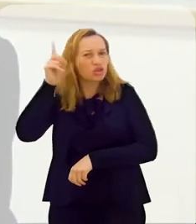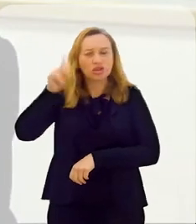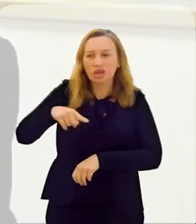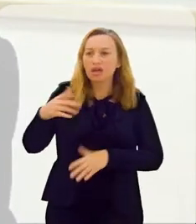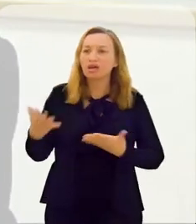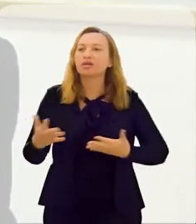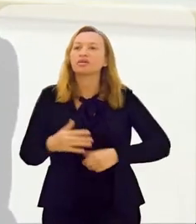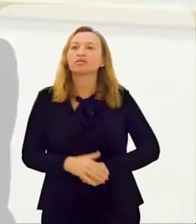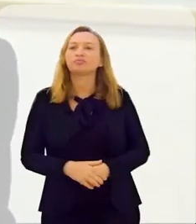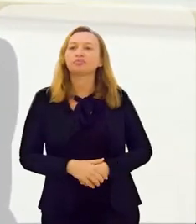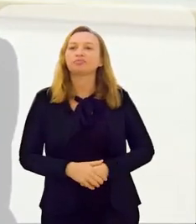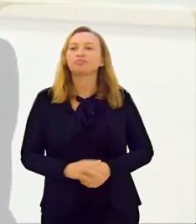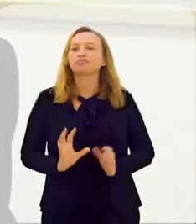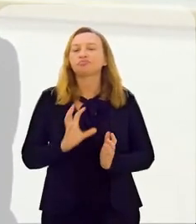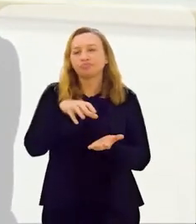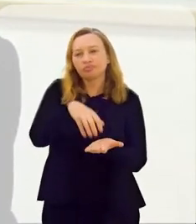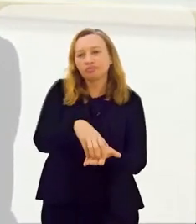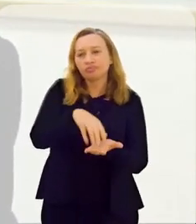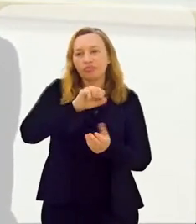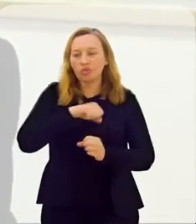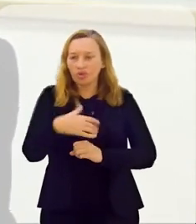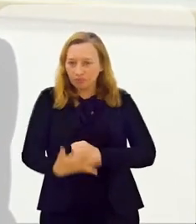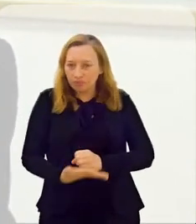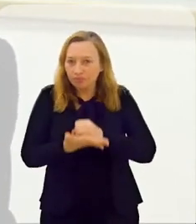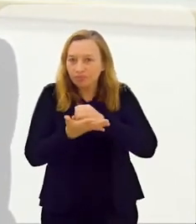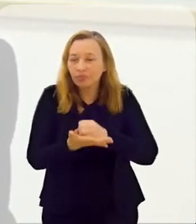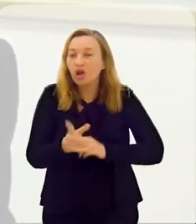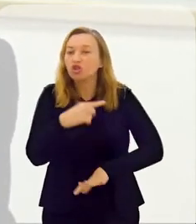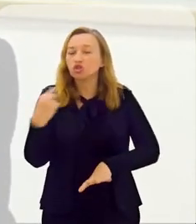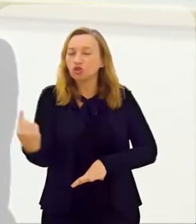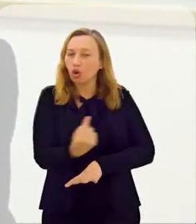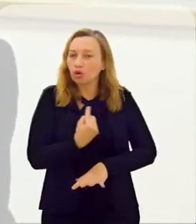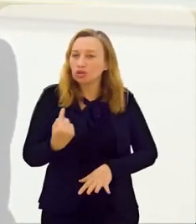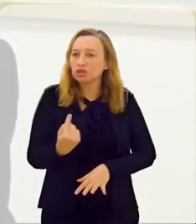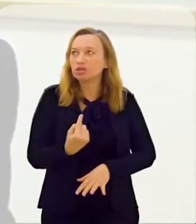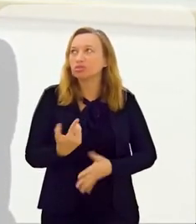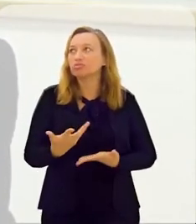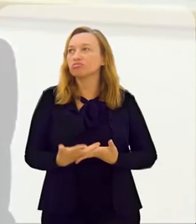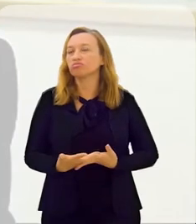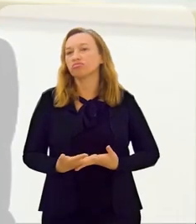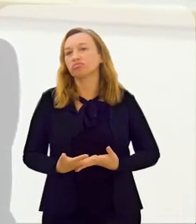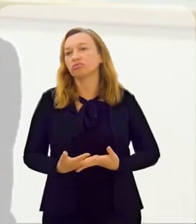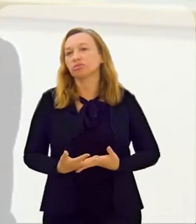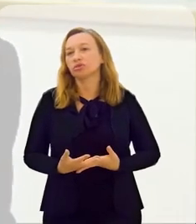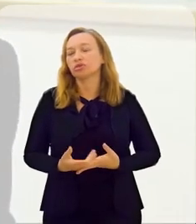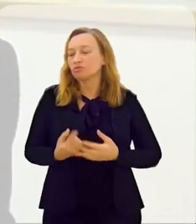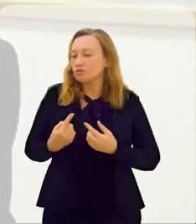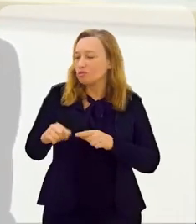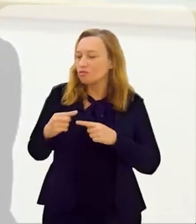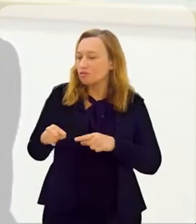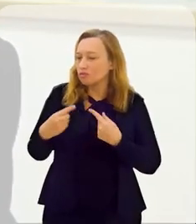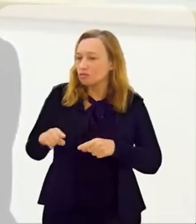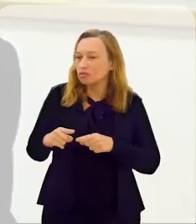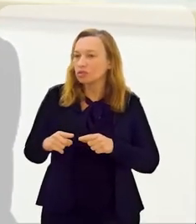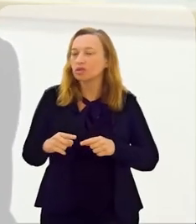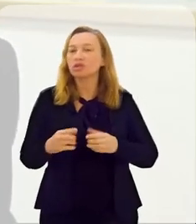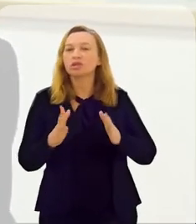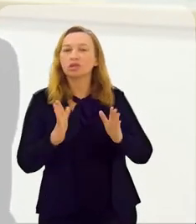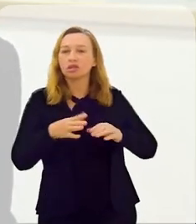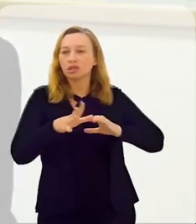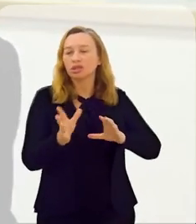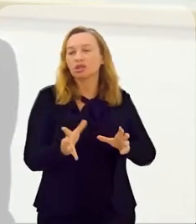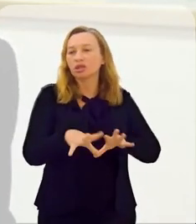conhecimento contínuo. Através do Centro de Sustentabilidade, nós, digamos assim,